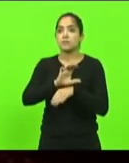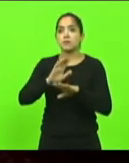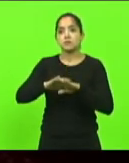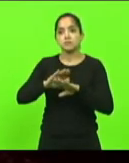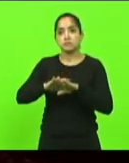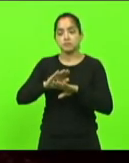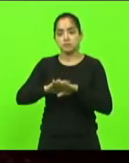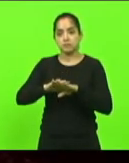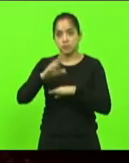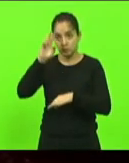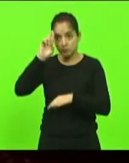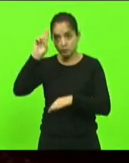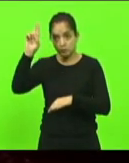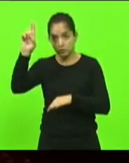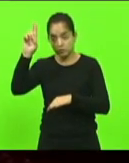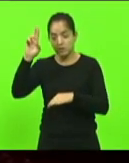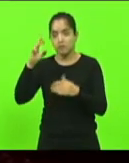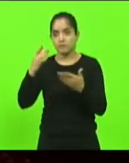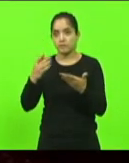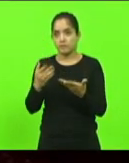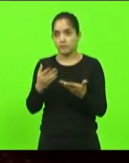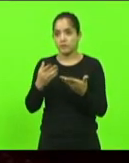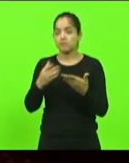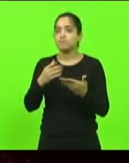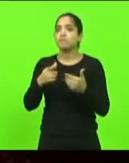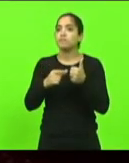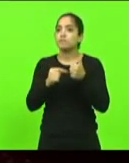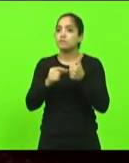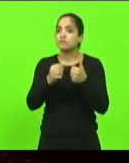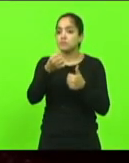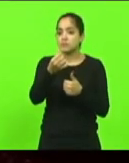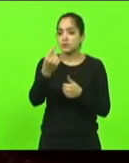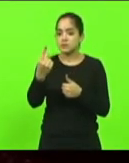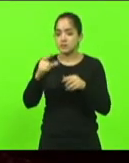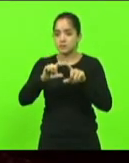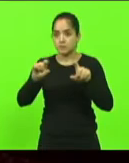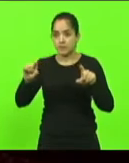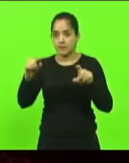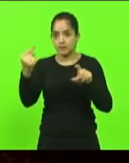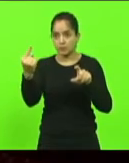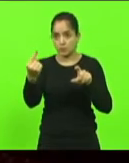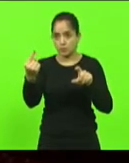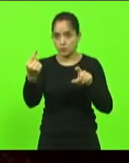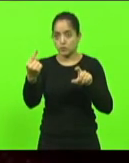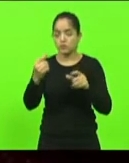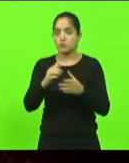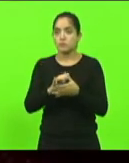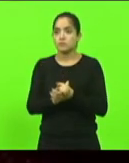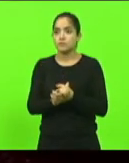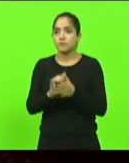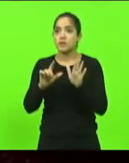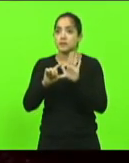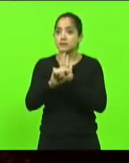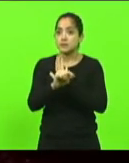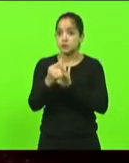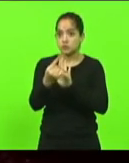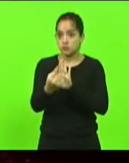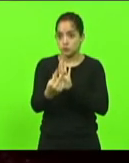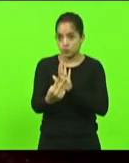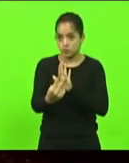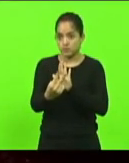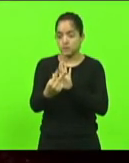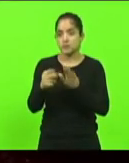Executivo local por força do artigo 61, parágrafo único, parágrafo 1, inciso 2, da